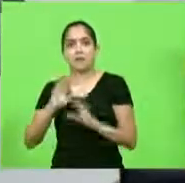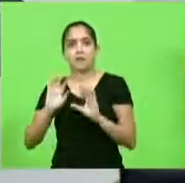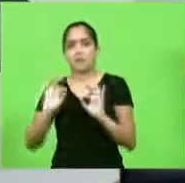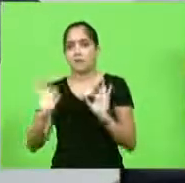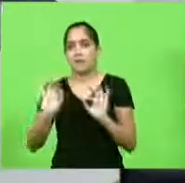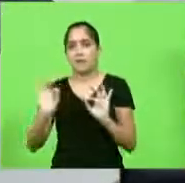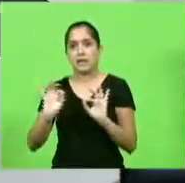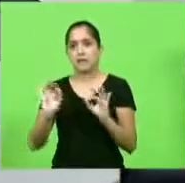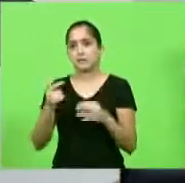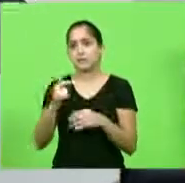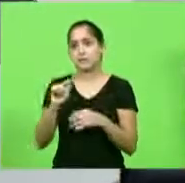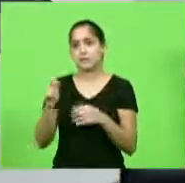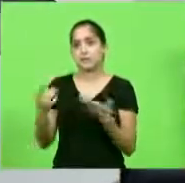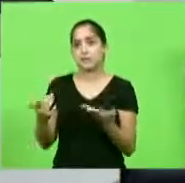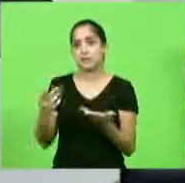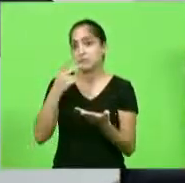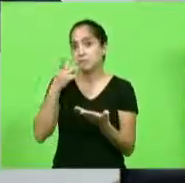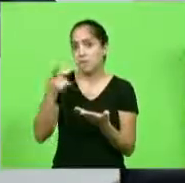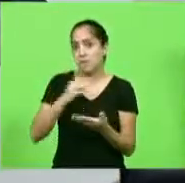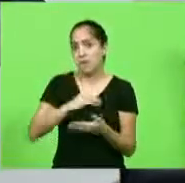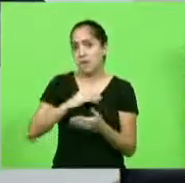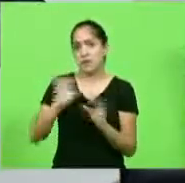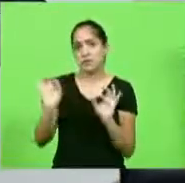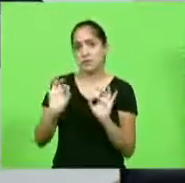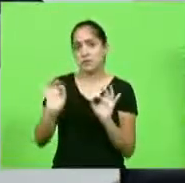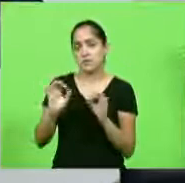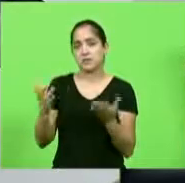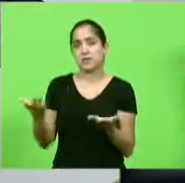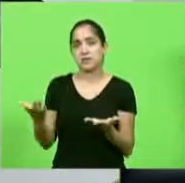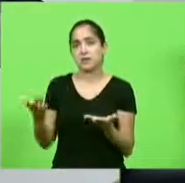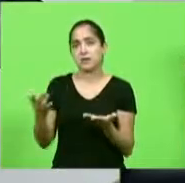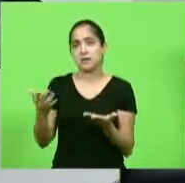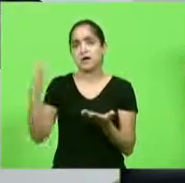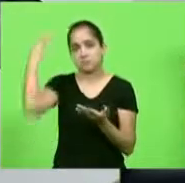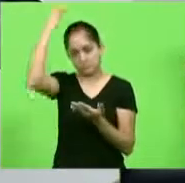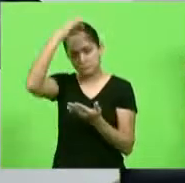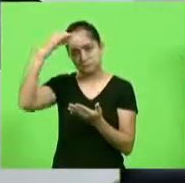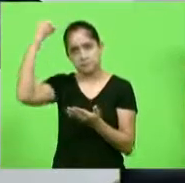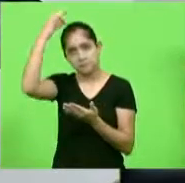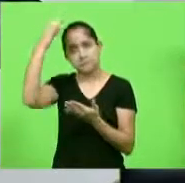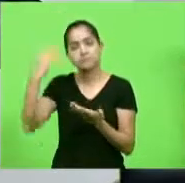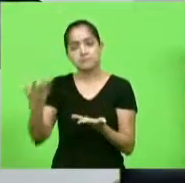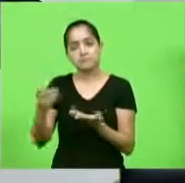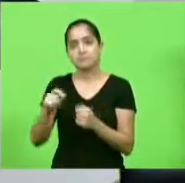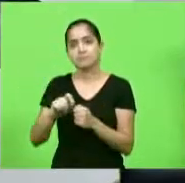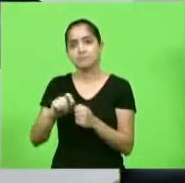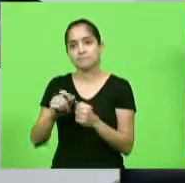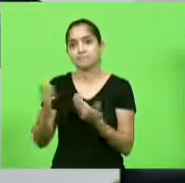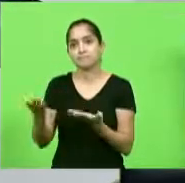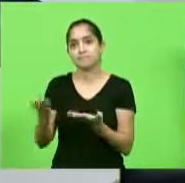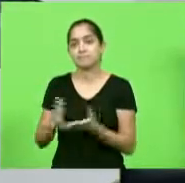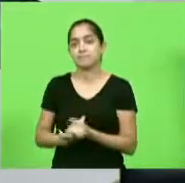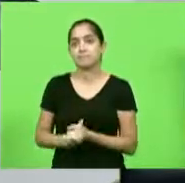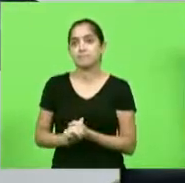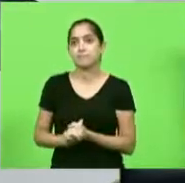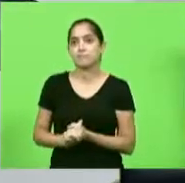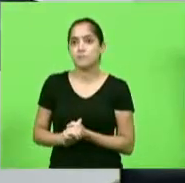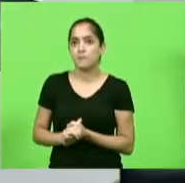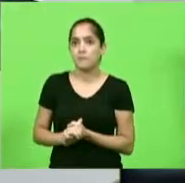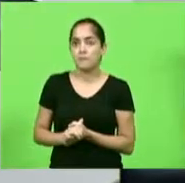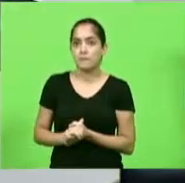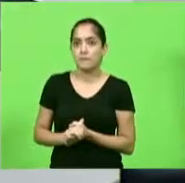pelo que estão falando aí, o santo Moisés não tem pecado nenhum, vão beatificar ele, vão beatificar ele,